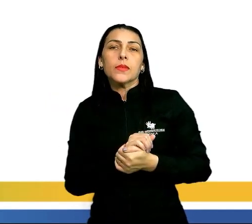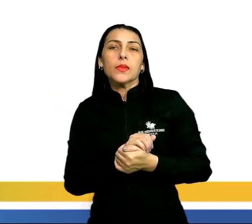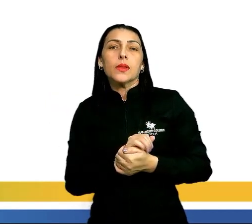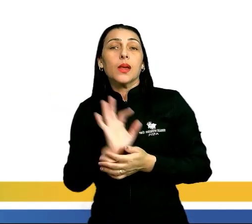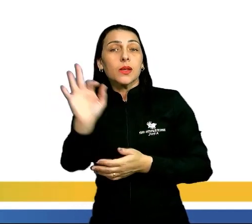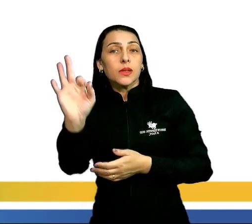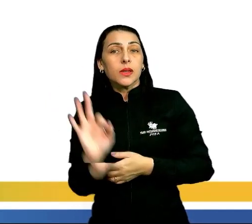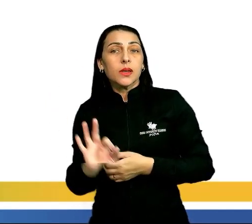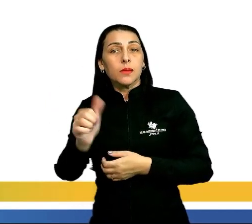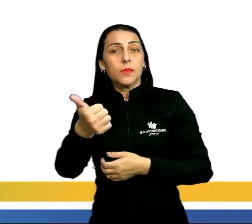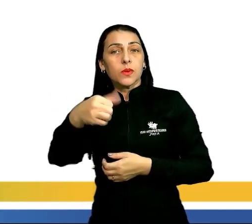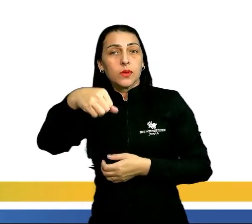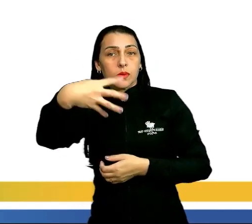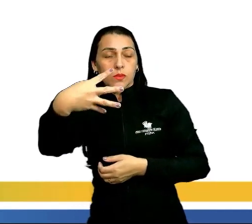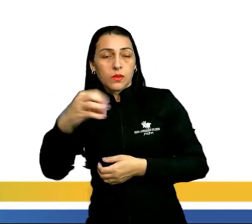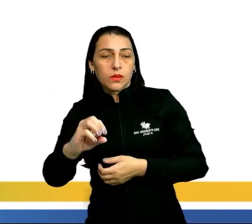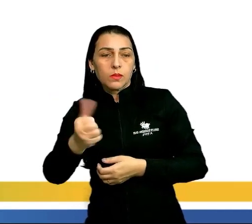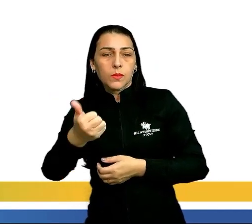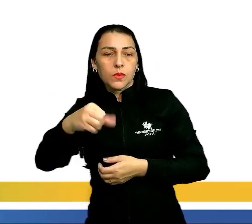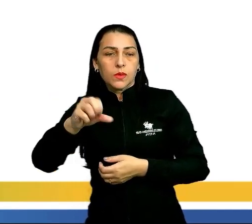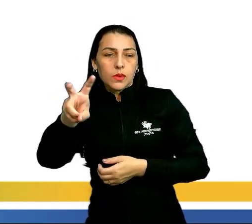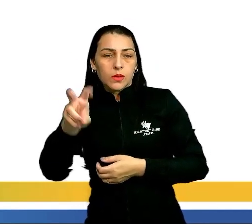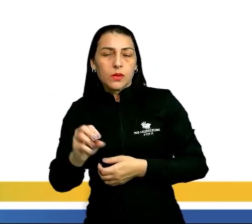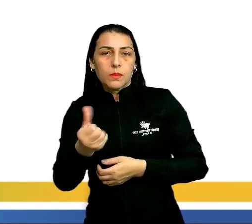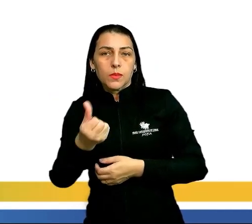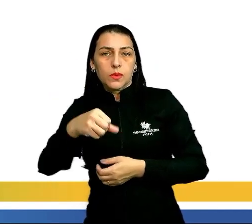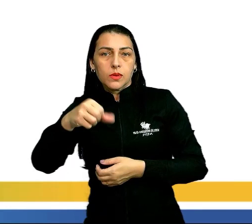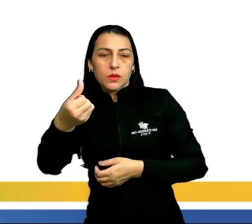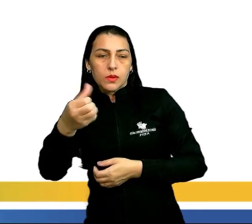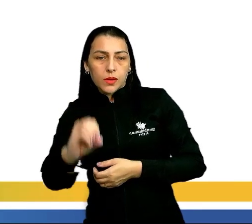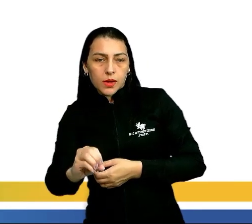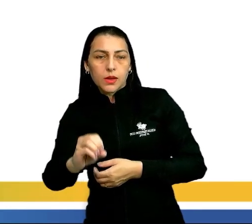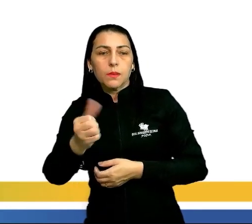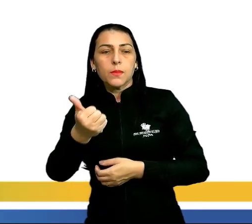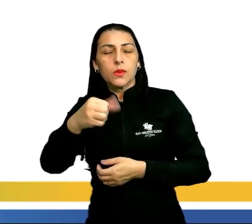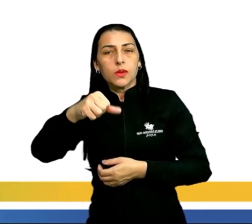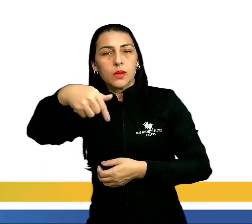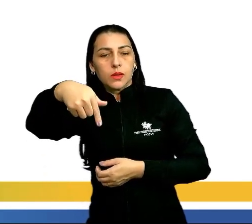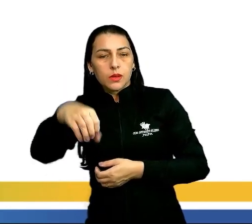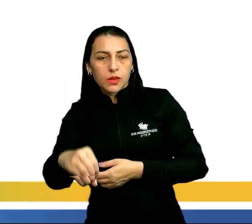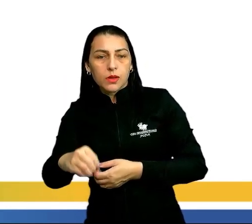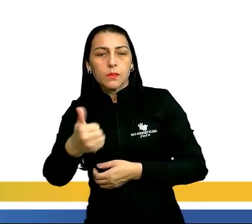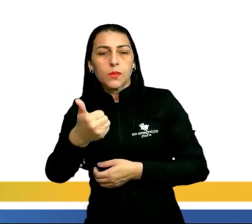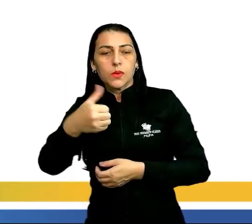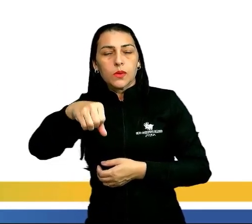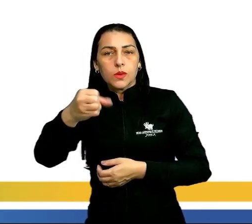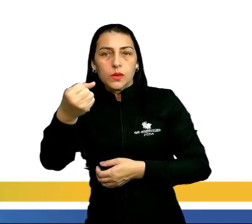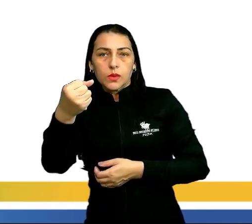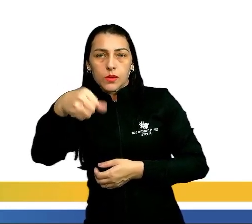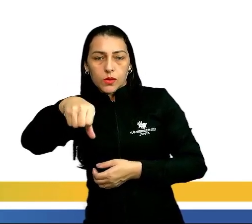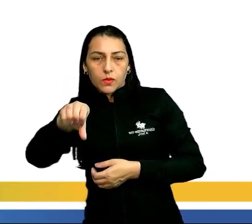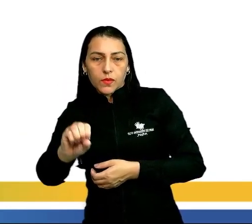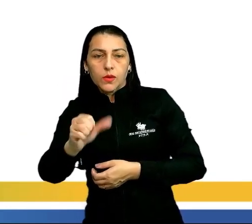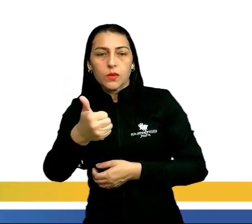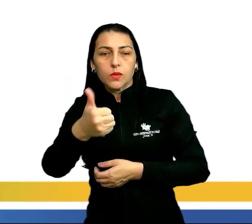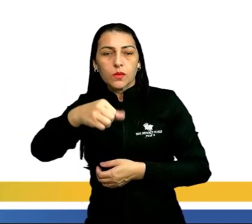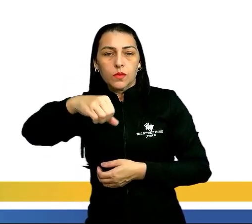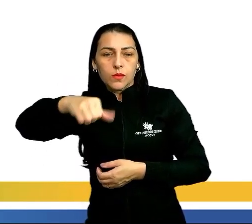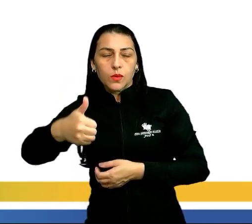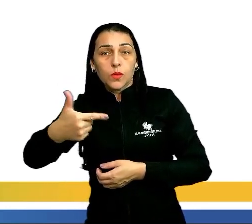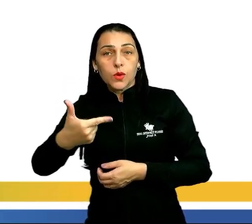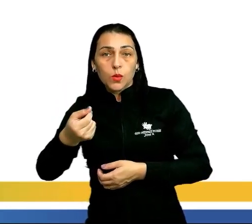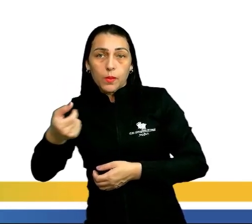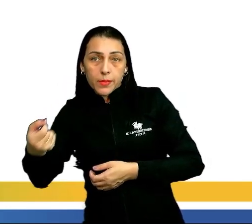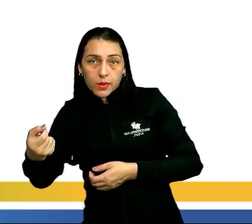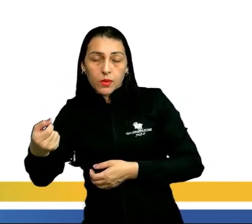as taxas 1940, 1950, 1970, 1990, 91 e no ano